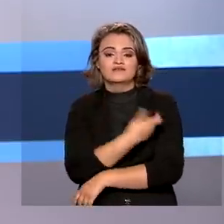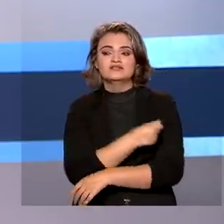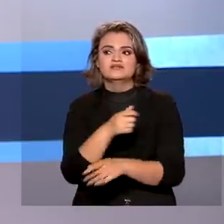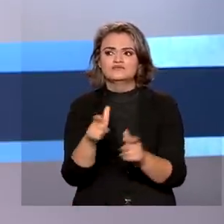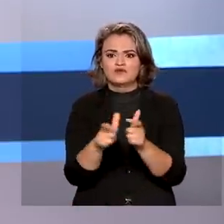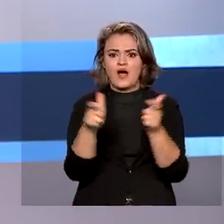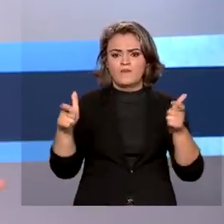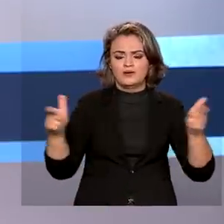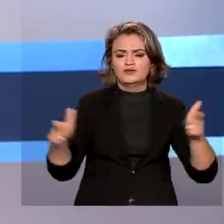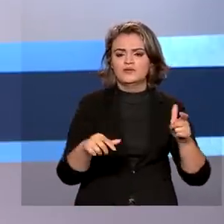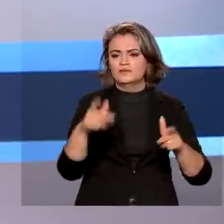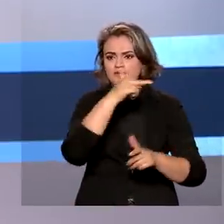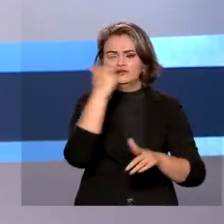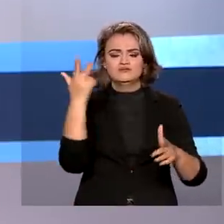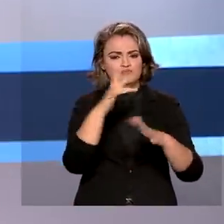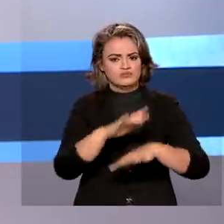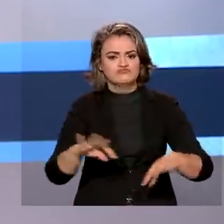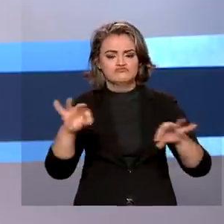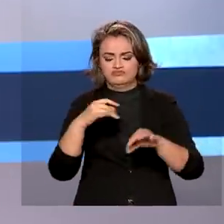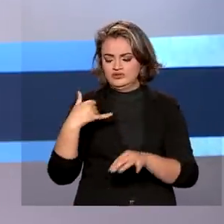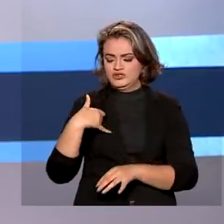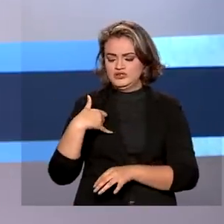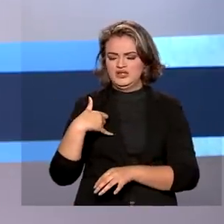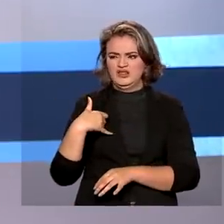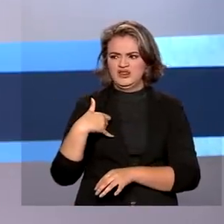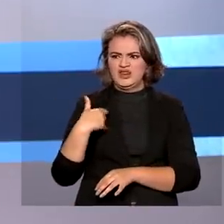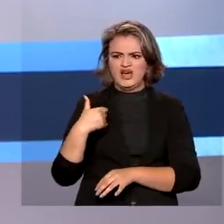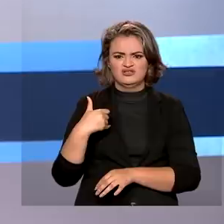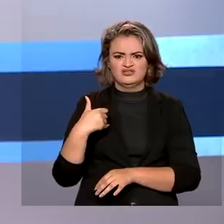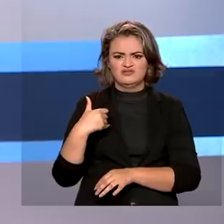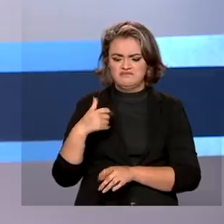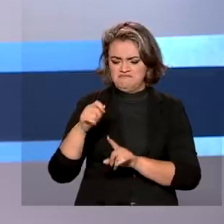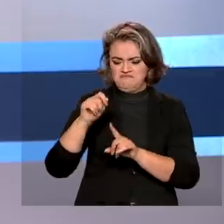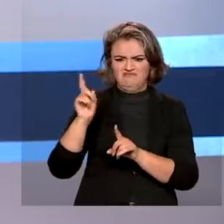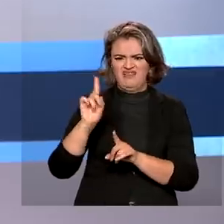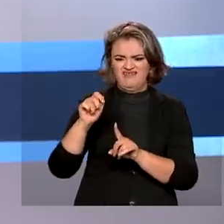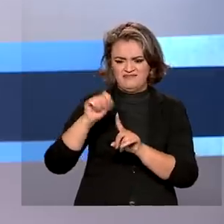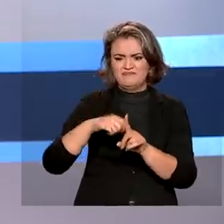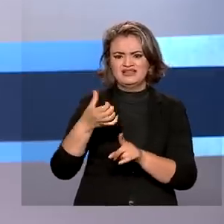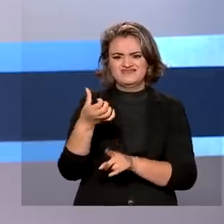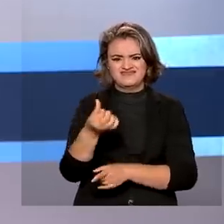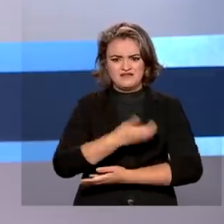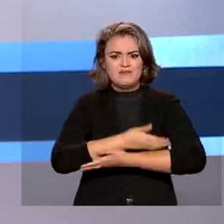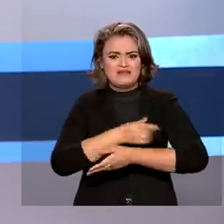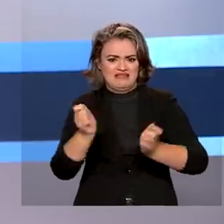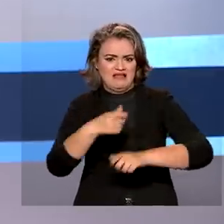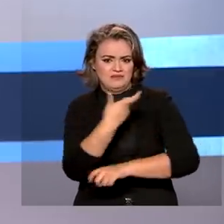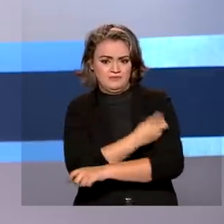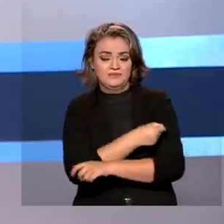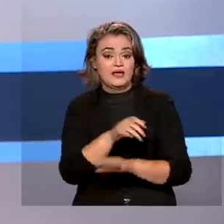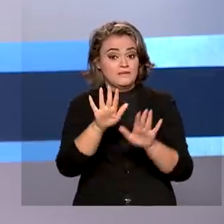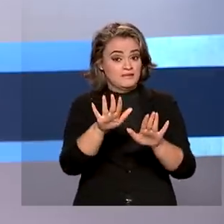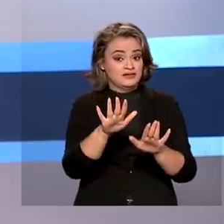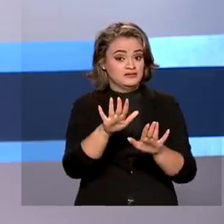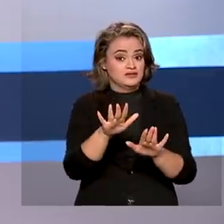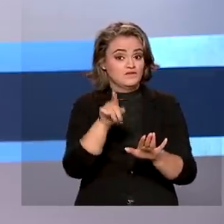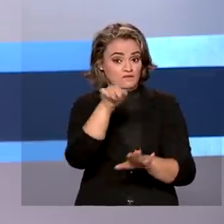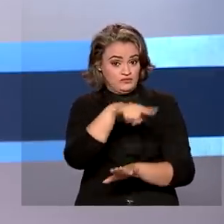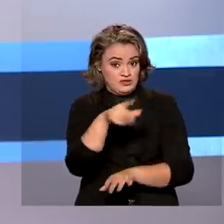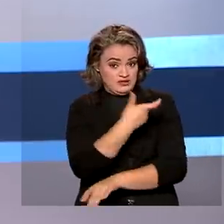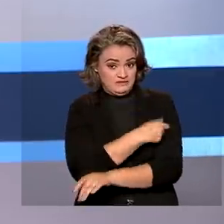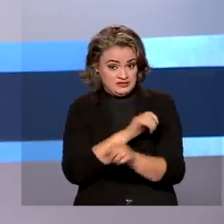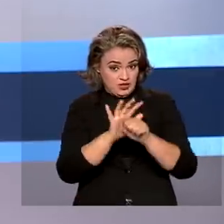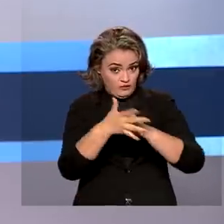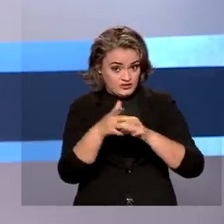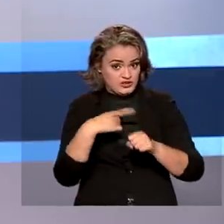ampliada para todas as pessoas acima de seis meses. Atenção para aqueles que tomaram a vacina contra a Covid-19. Nestes